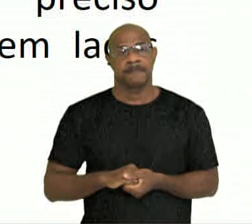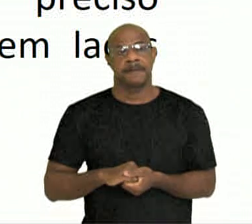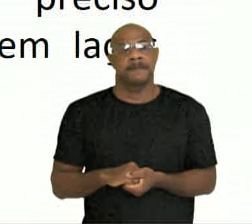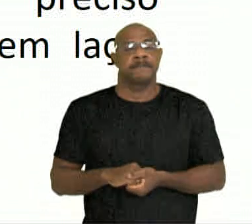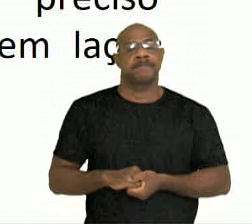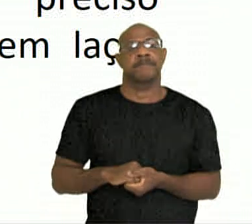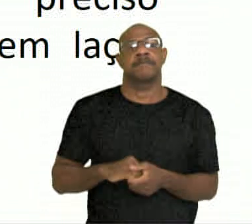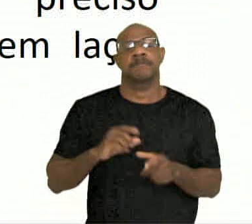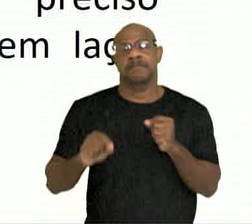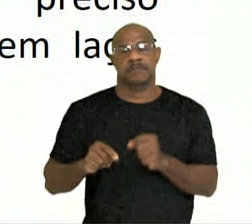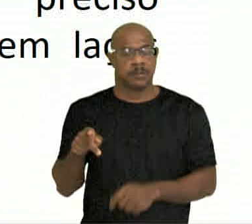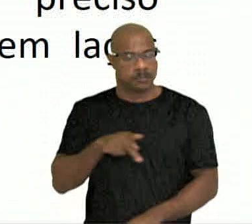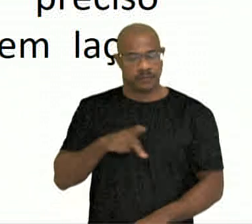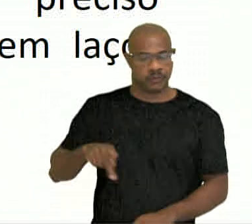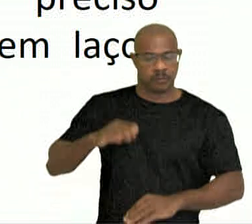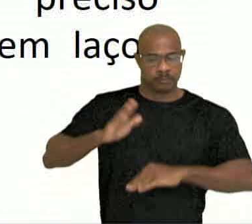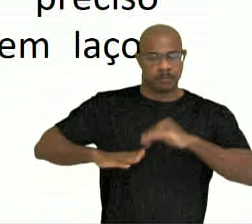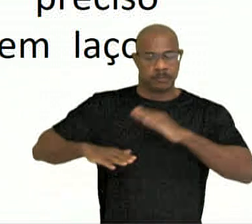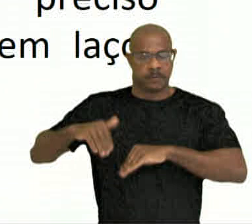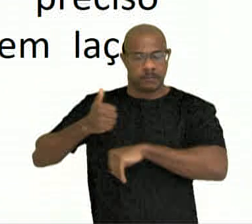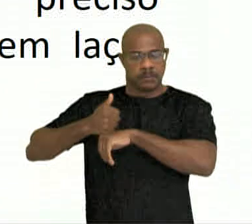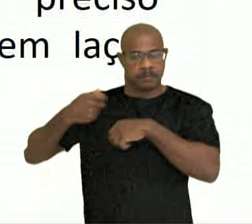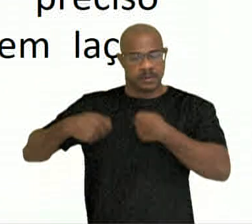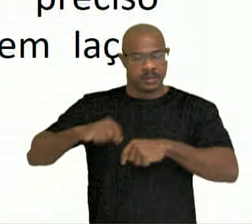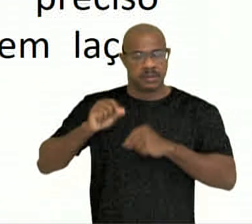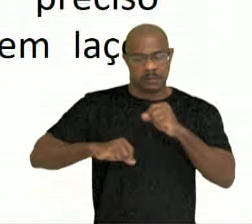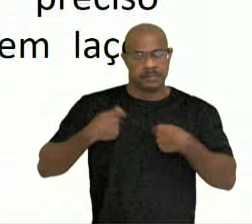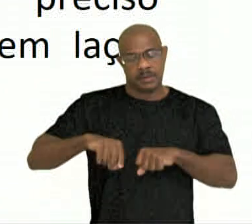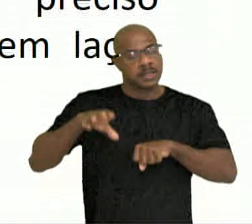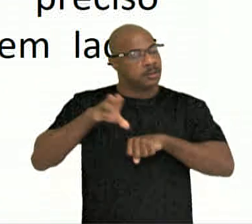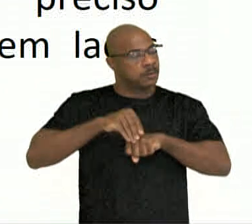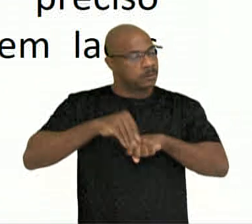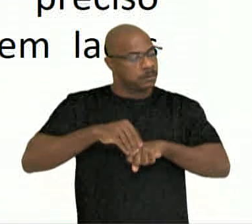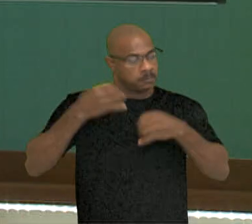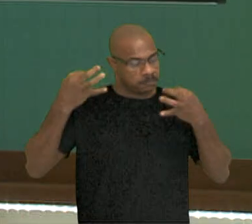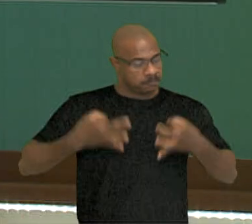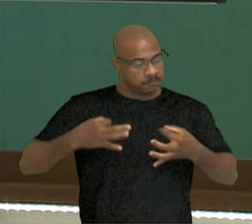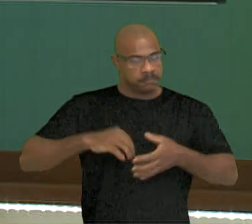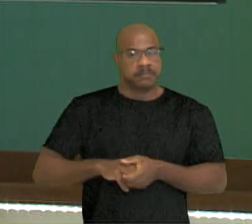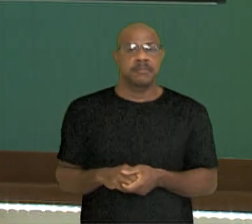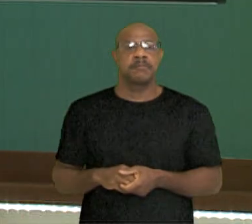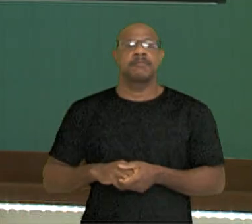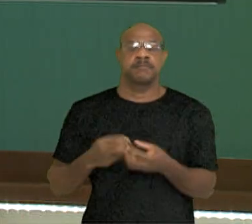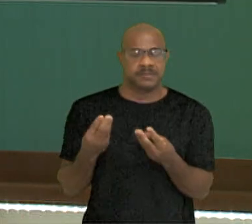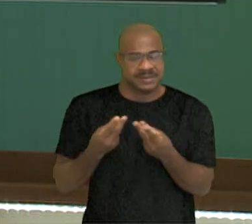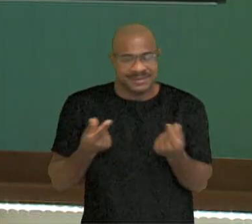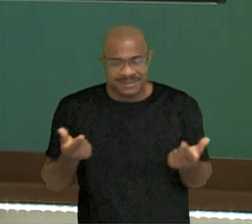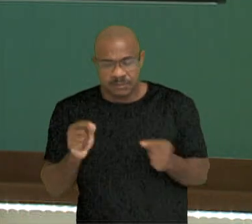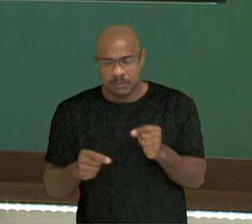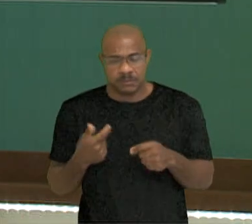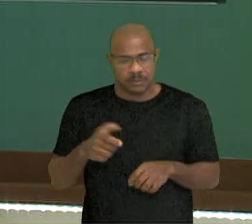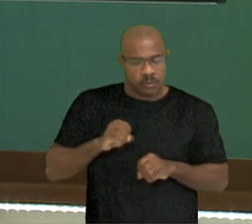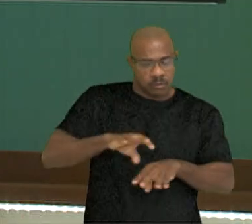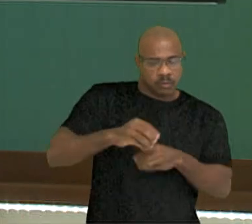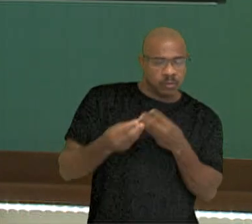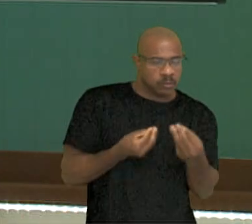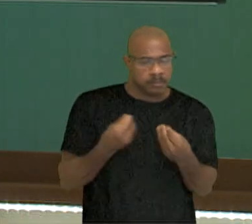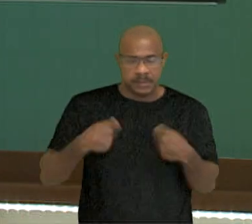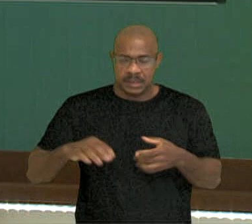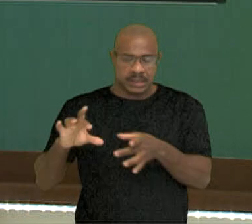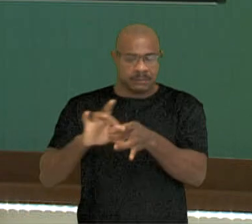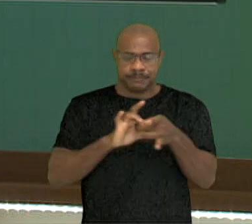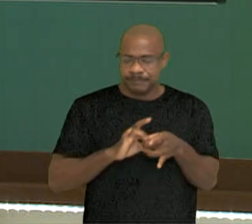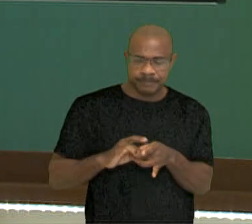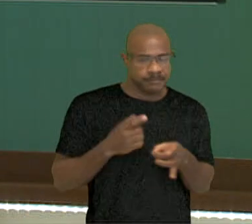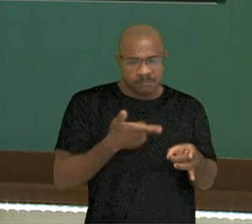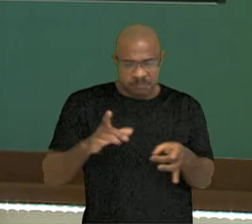Instrumentalizado, porque para ensinar é preciso conhecer. Sensível, porque não há educação sem laços humanos,